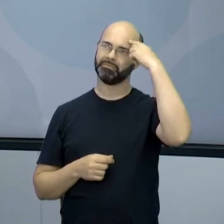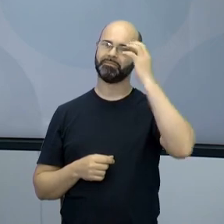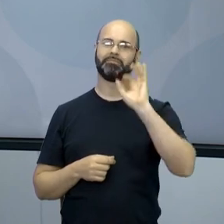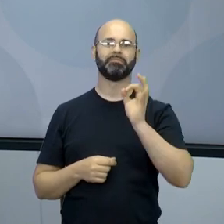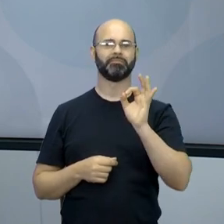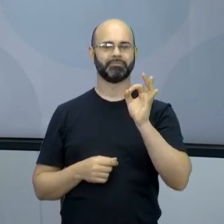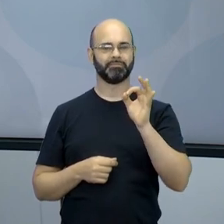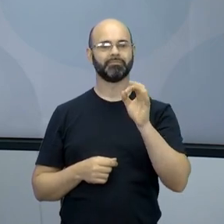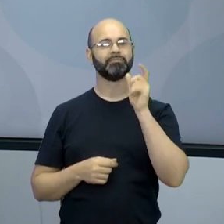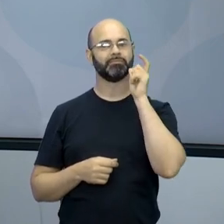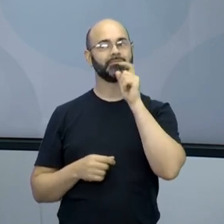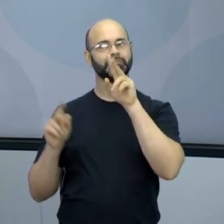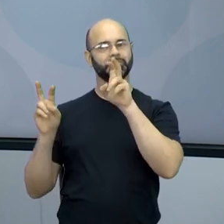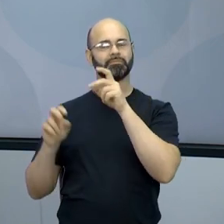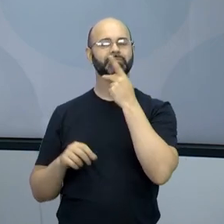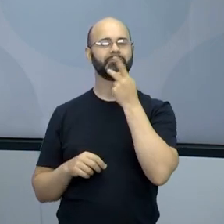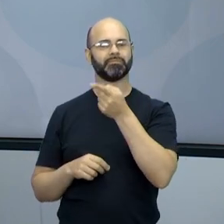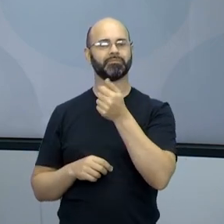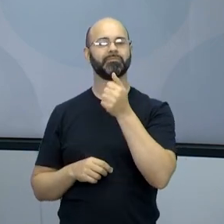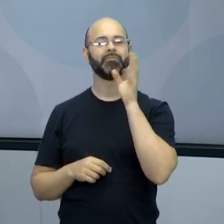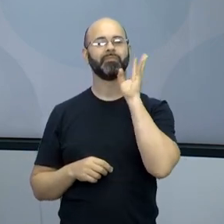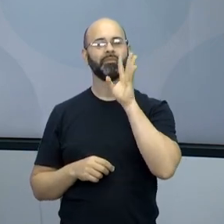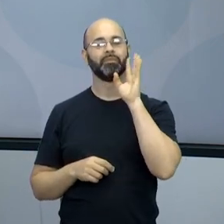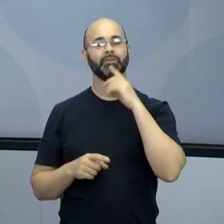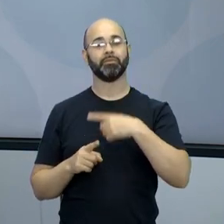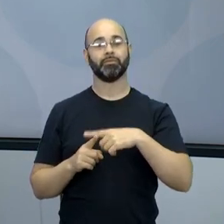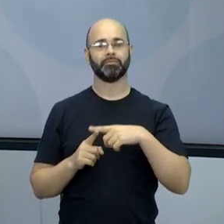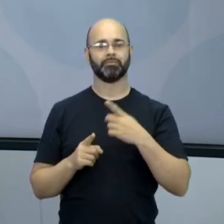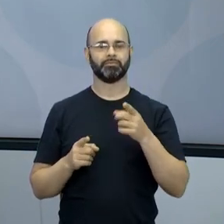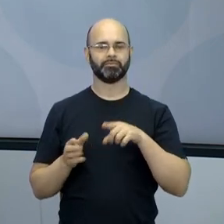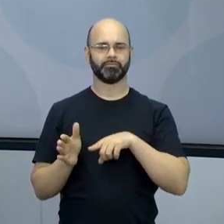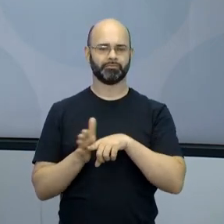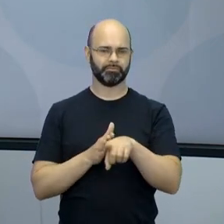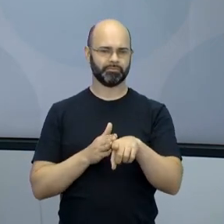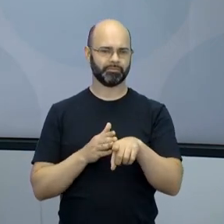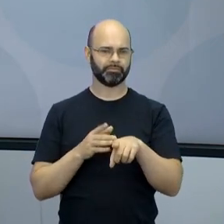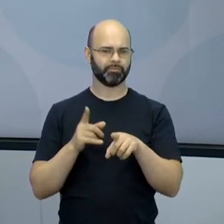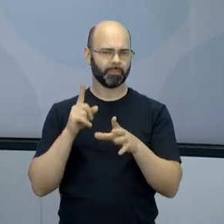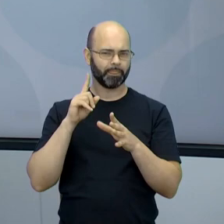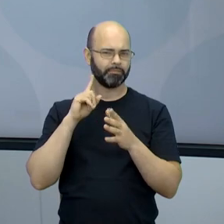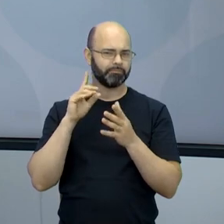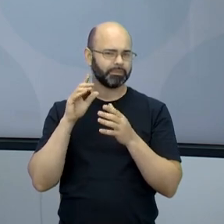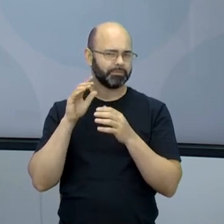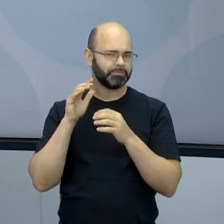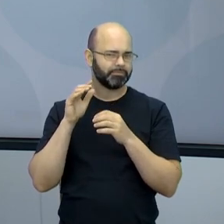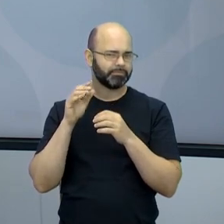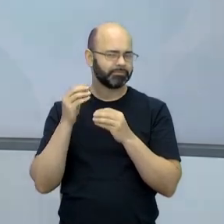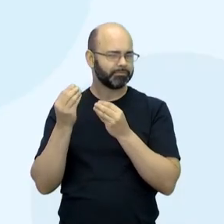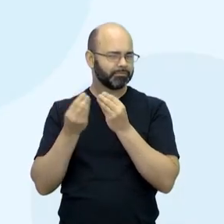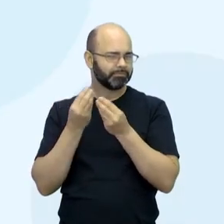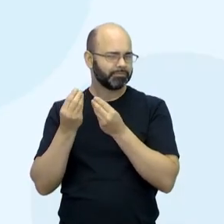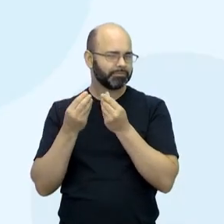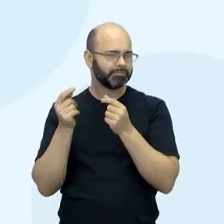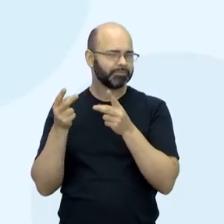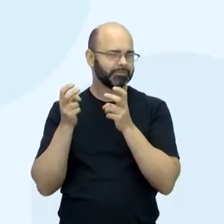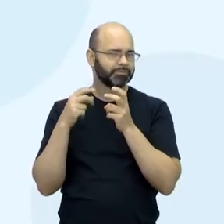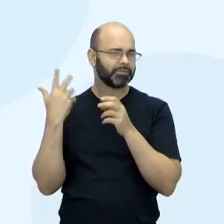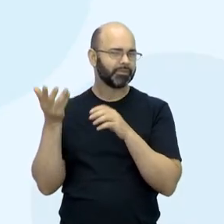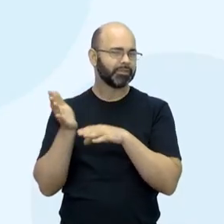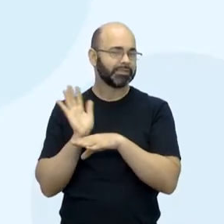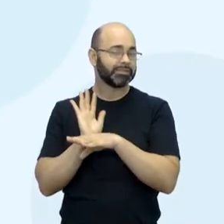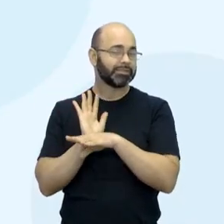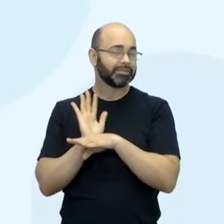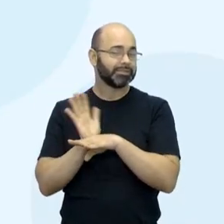muito legal você falar isso. Porque a pergunta... Ela não é capciosa. Sim. Mas é a pergunta que vem aqui. Olha só. Quando você pensa em cinema